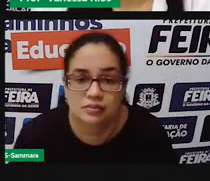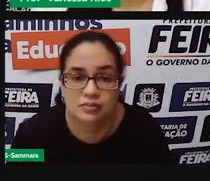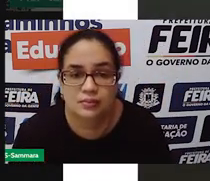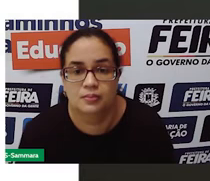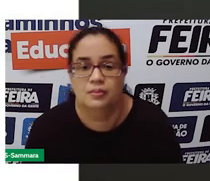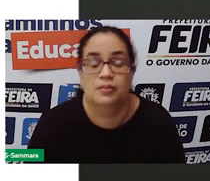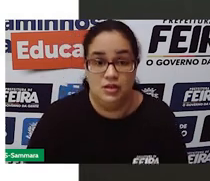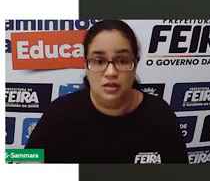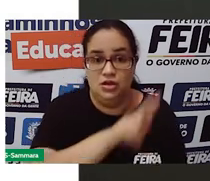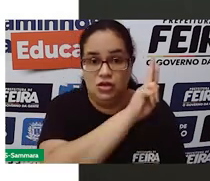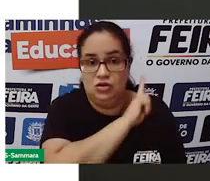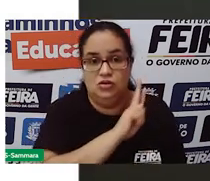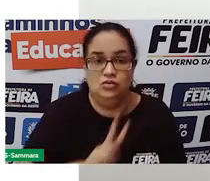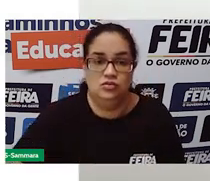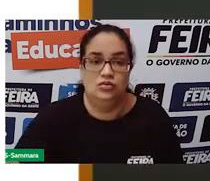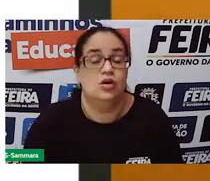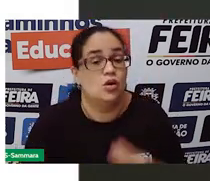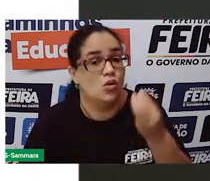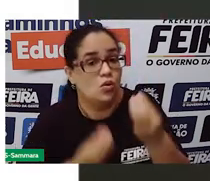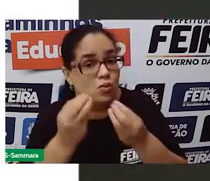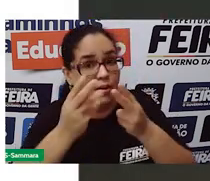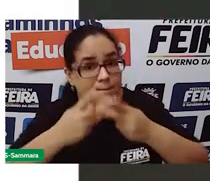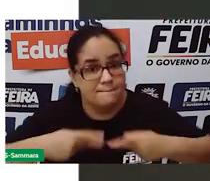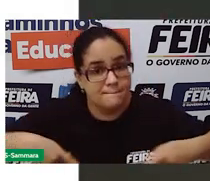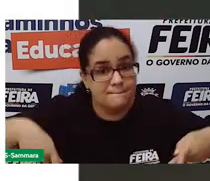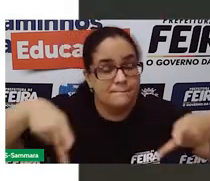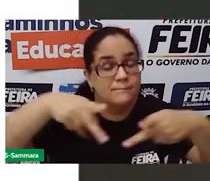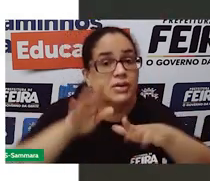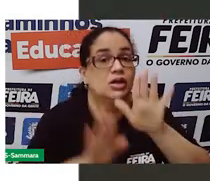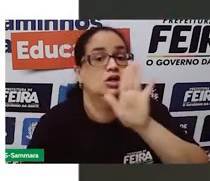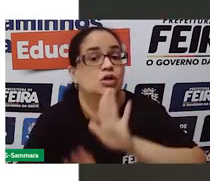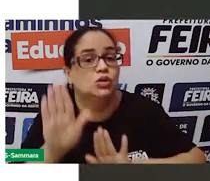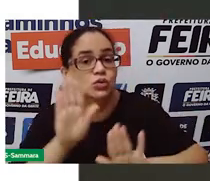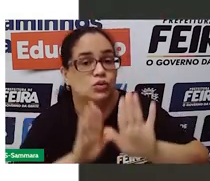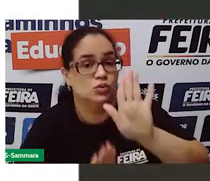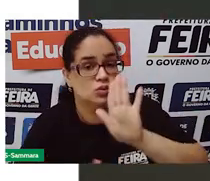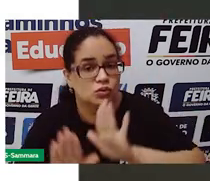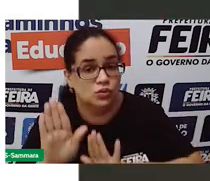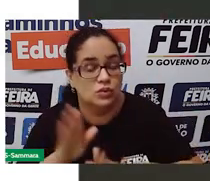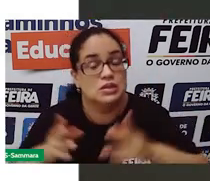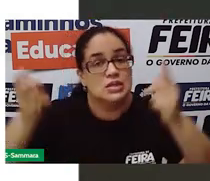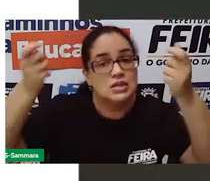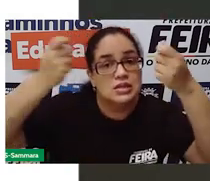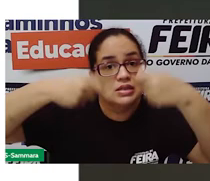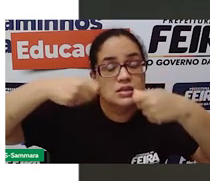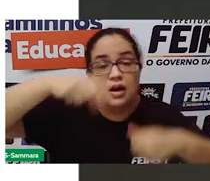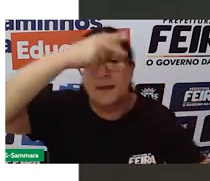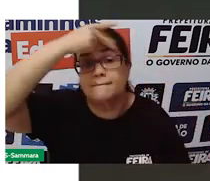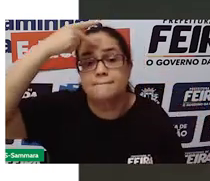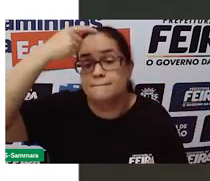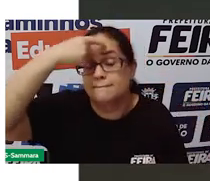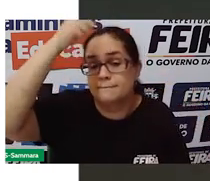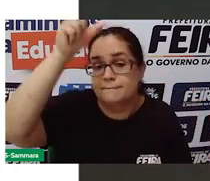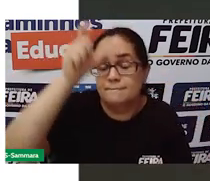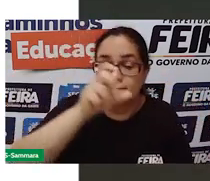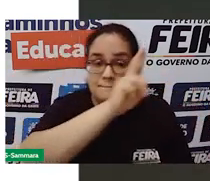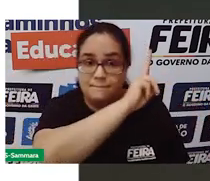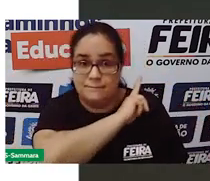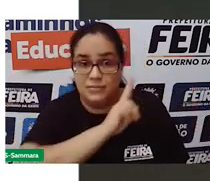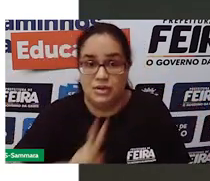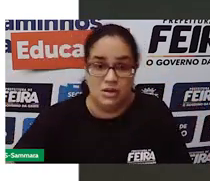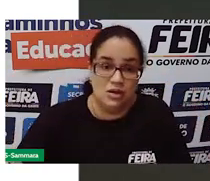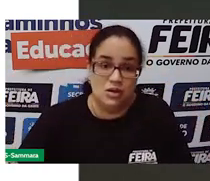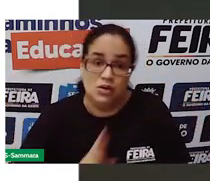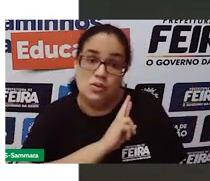O vereador é como um porta-voz da população. É ele que cuida dos interesses e das necessidades dos cidadãos. O vereador é responsável por